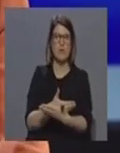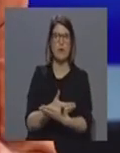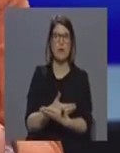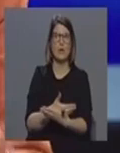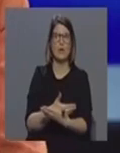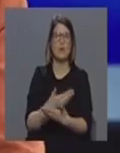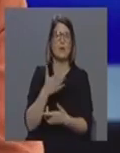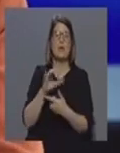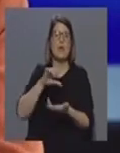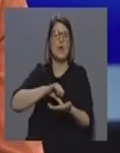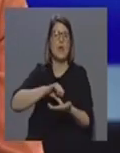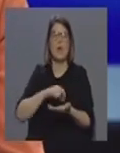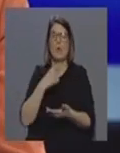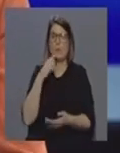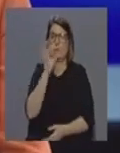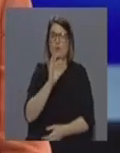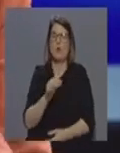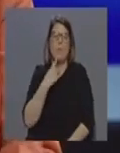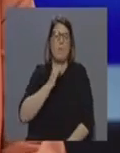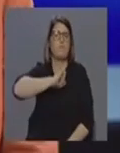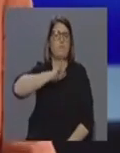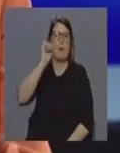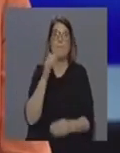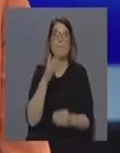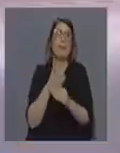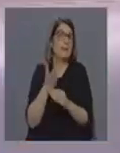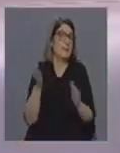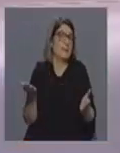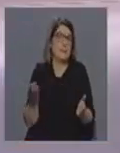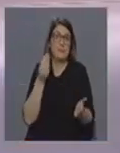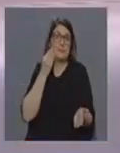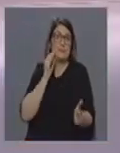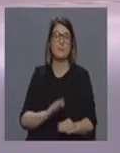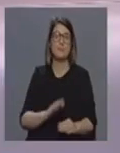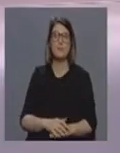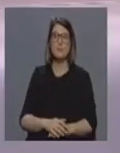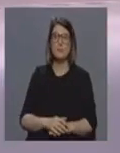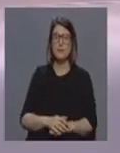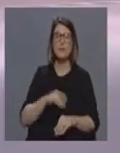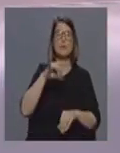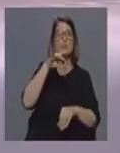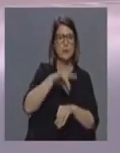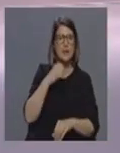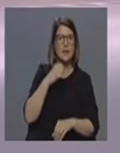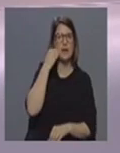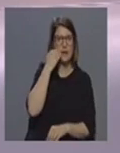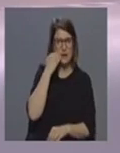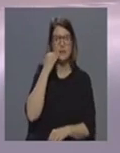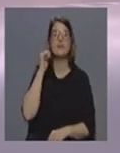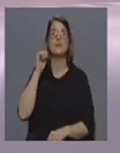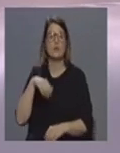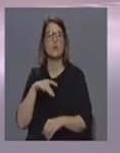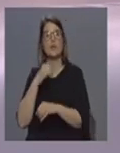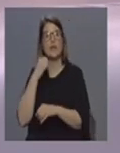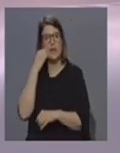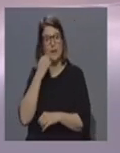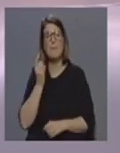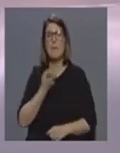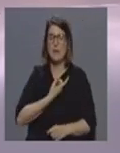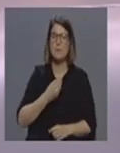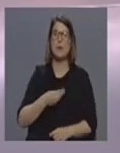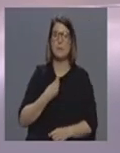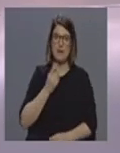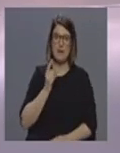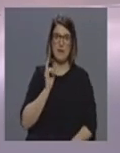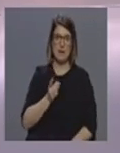como no Irão, muitíssimo mais elevada. Portanto, médias são sempre médias. Para todos os efeitos, é uma doença grave? É uma doença grave, é uma doença com a qual temos de nos preocupar